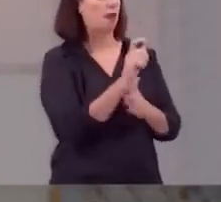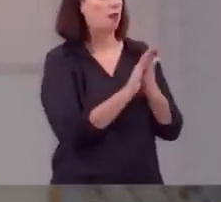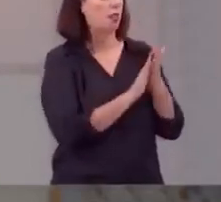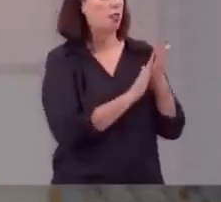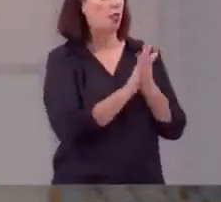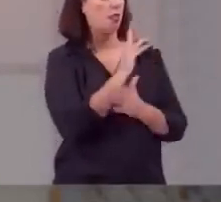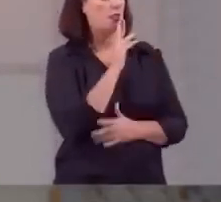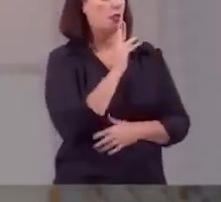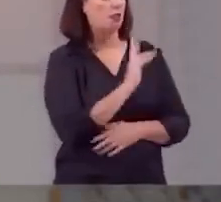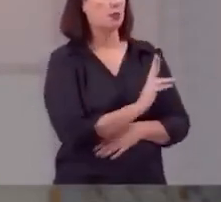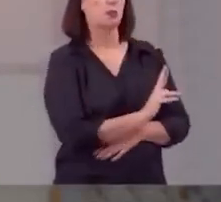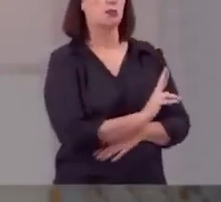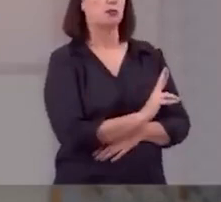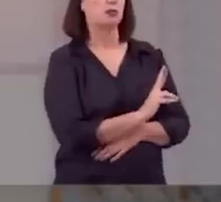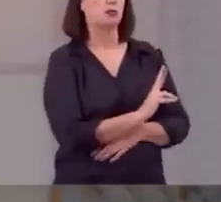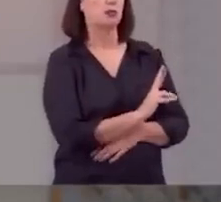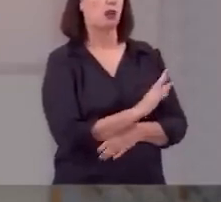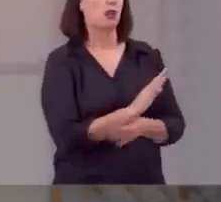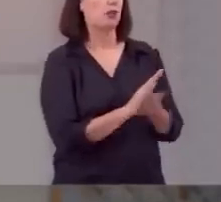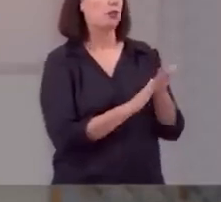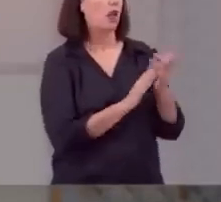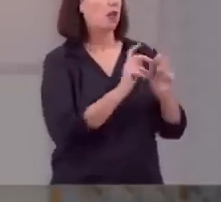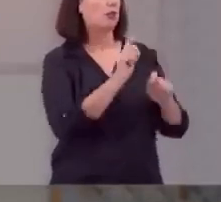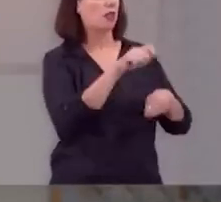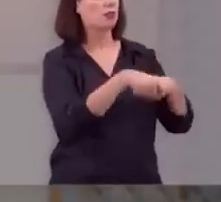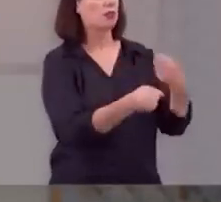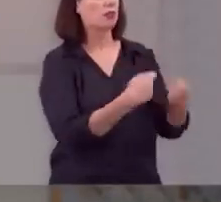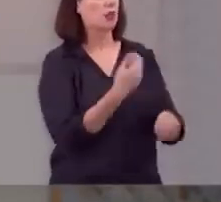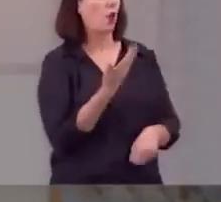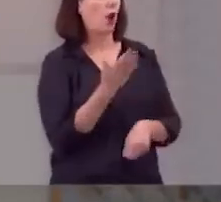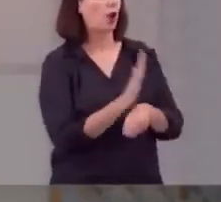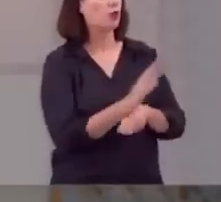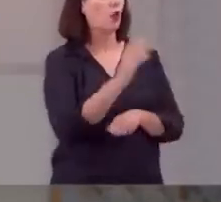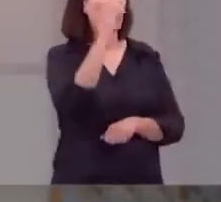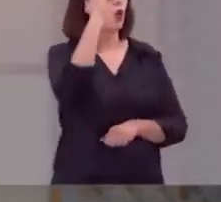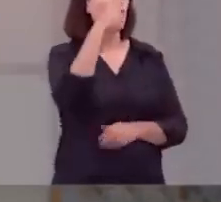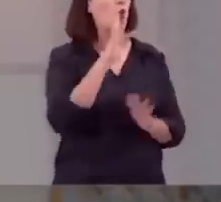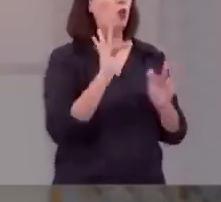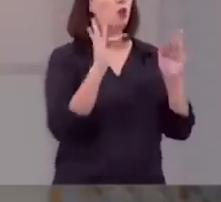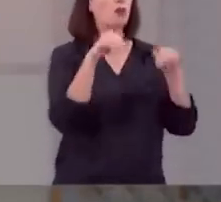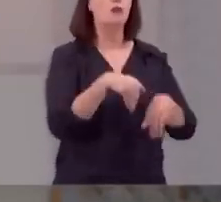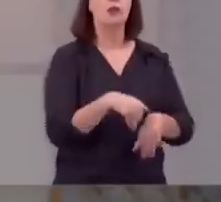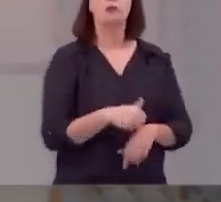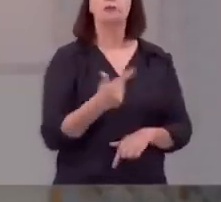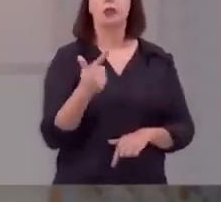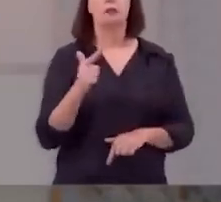resposta nenhum sinal do favor de Deus nenhuma luz no fim do túnel